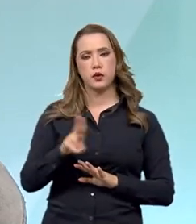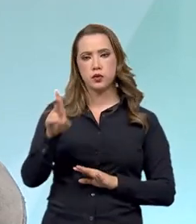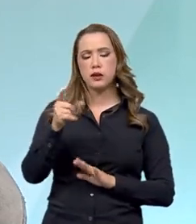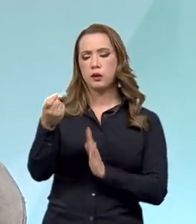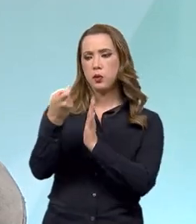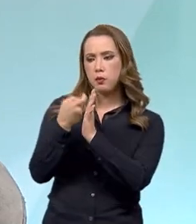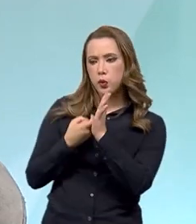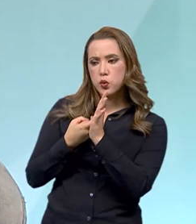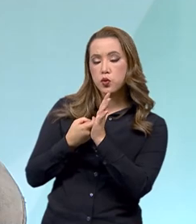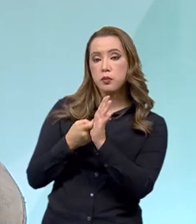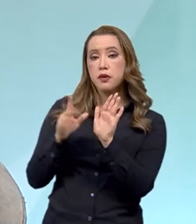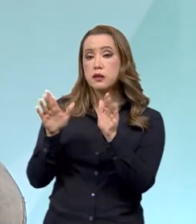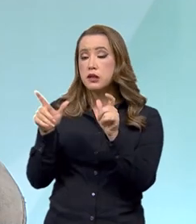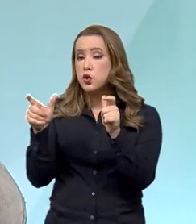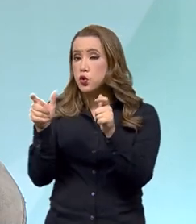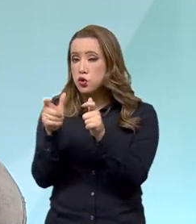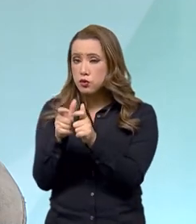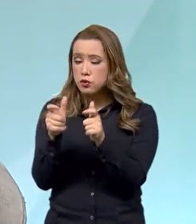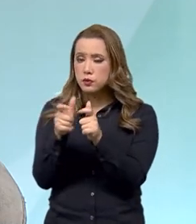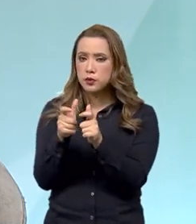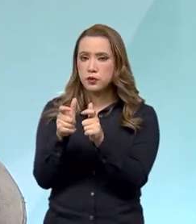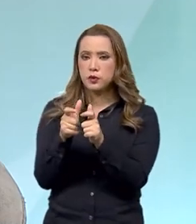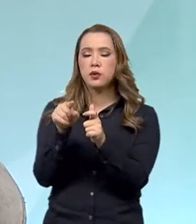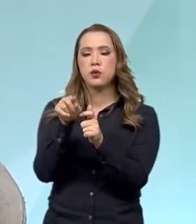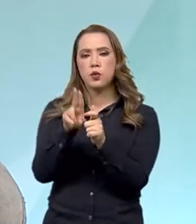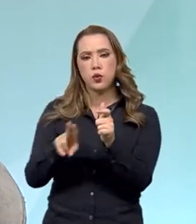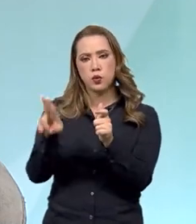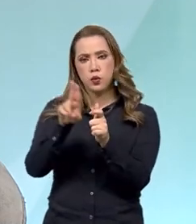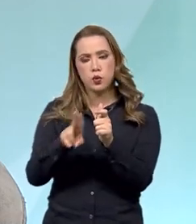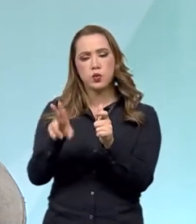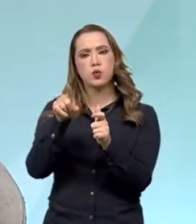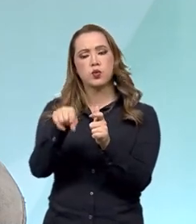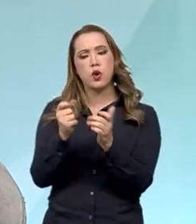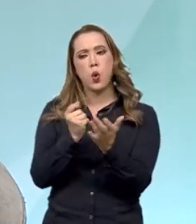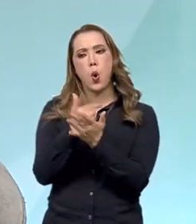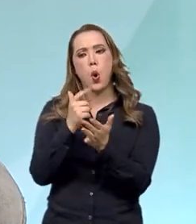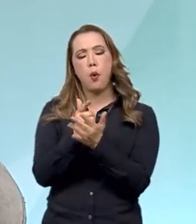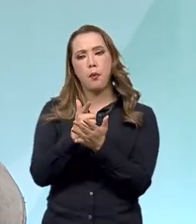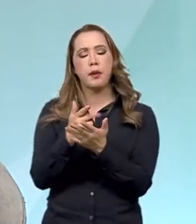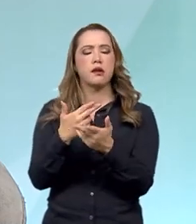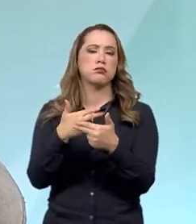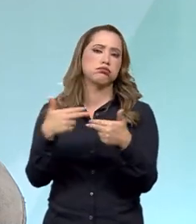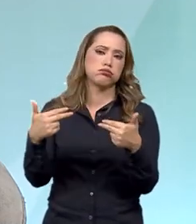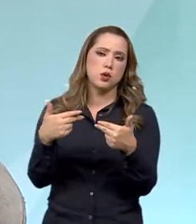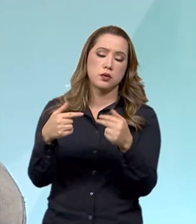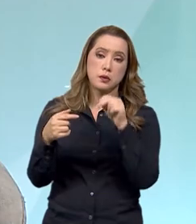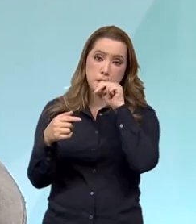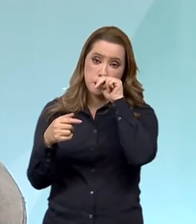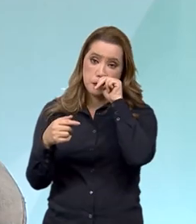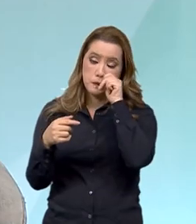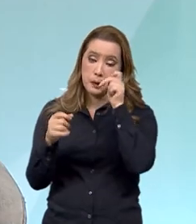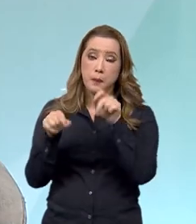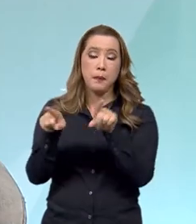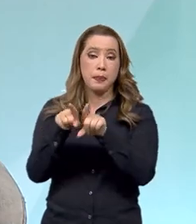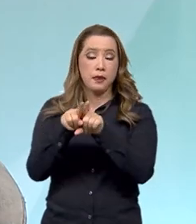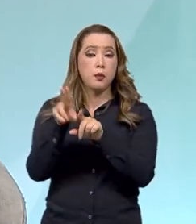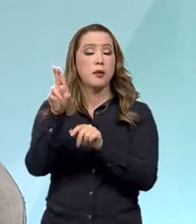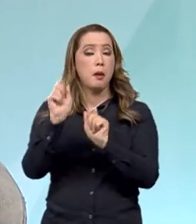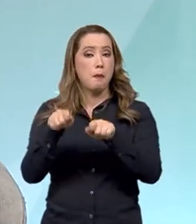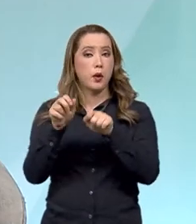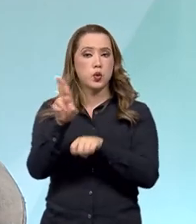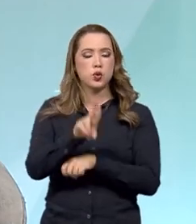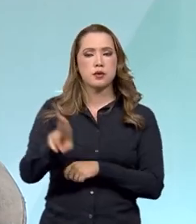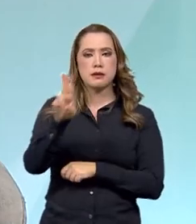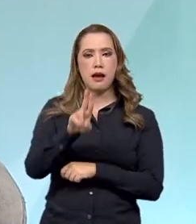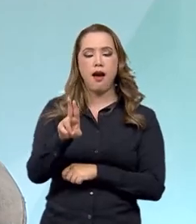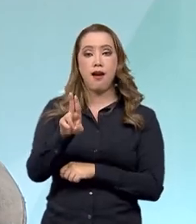você inibir a fabricação ou a importação de alguns produtos, como você pode usar a tributação